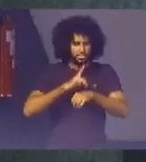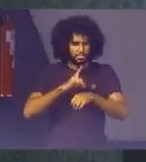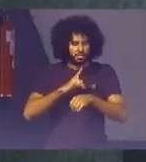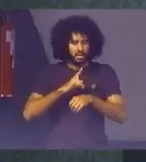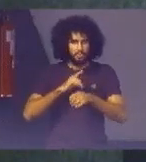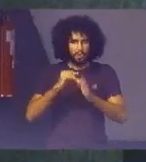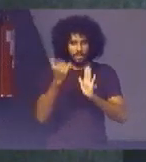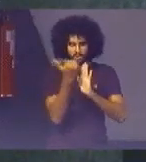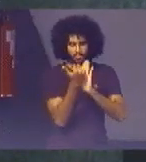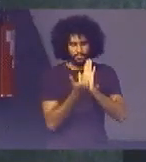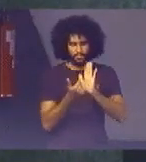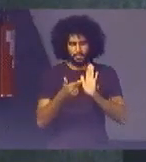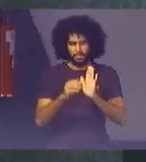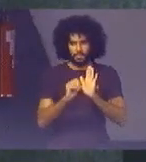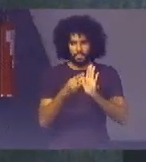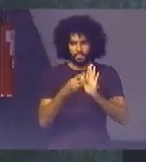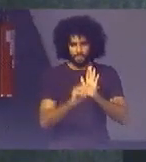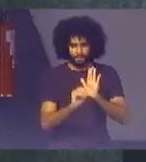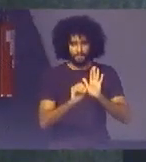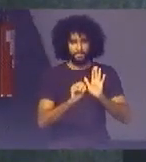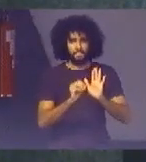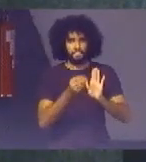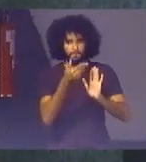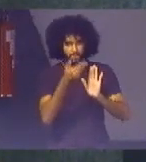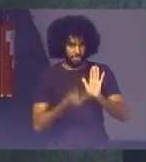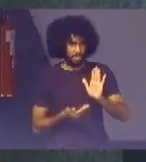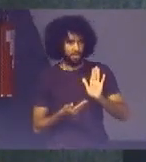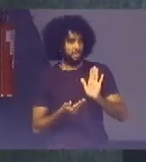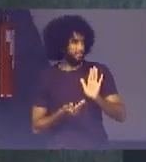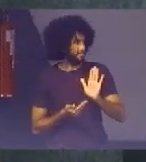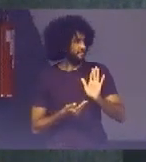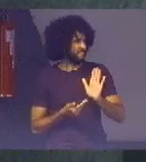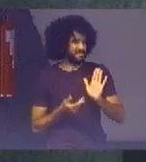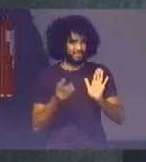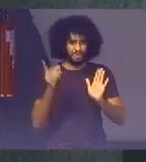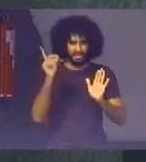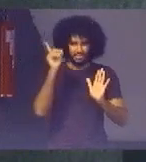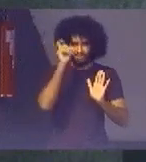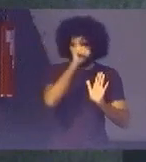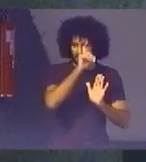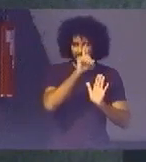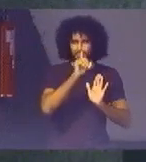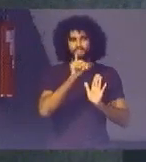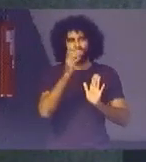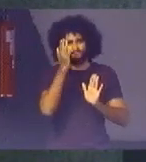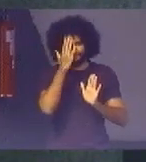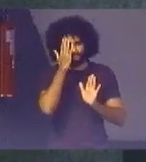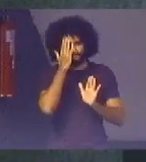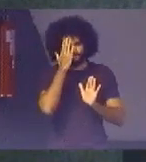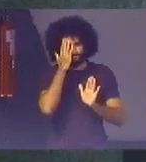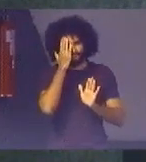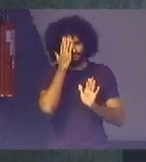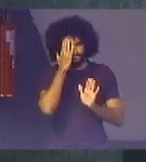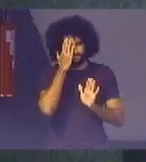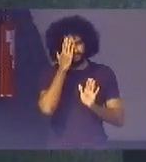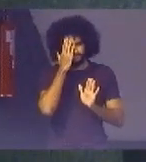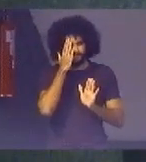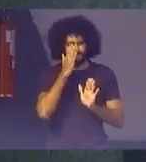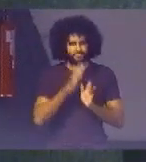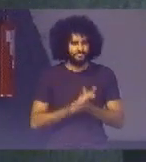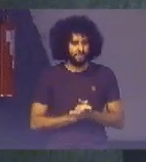2030 Isso não é Menos Difícil de fazer Nós sabemos Que a gente Tem um país